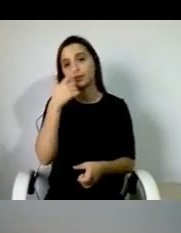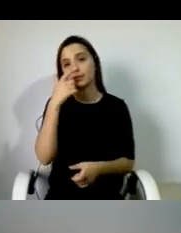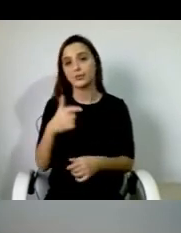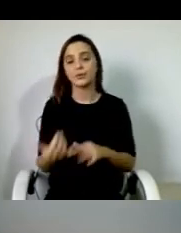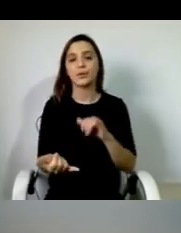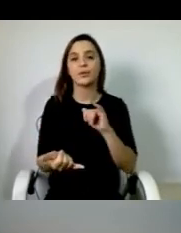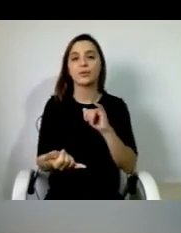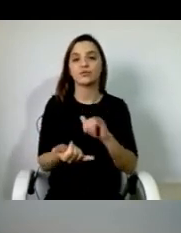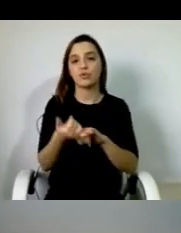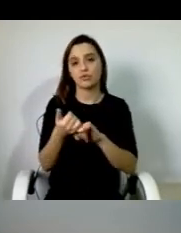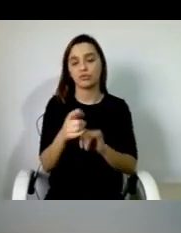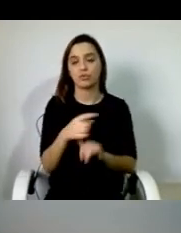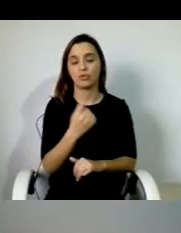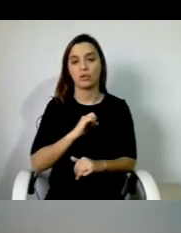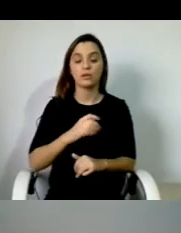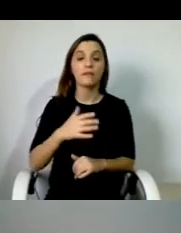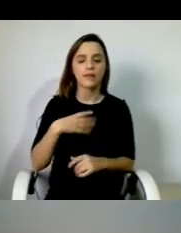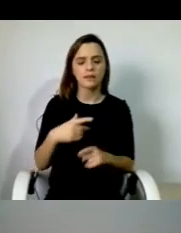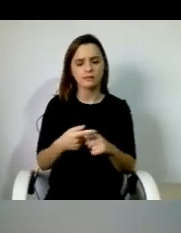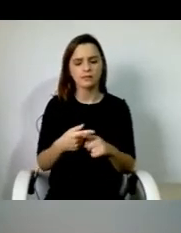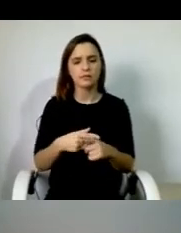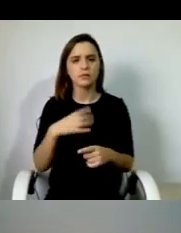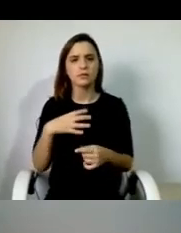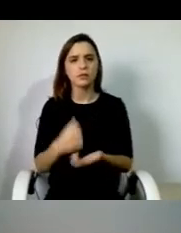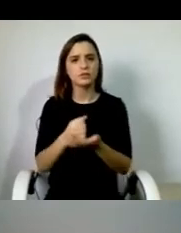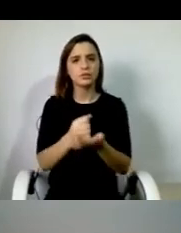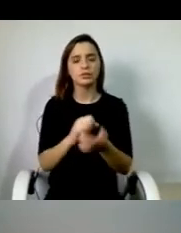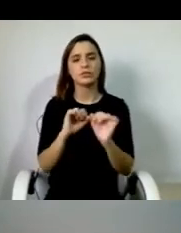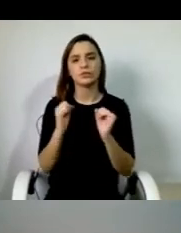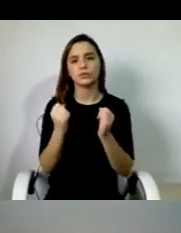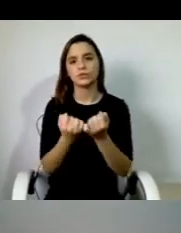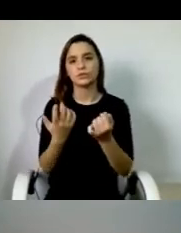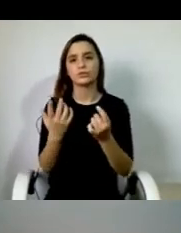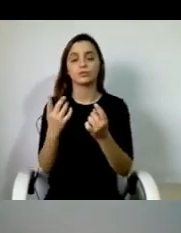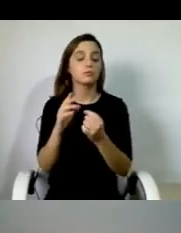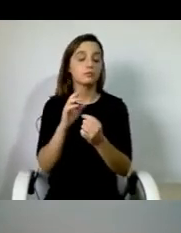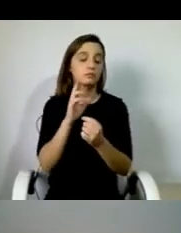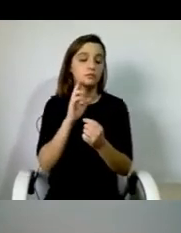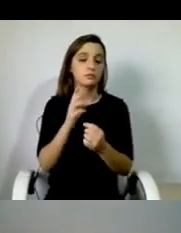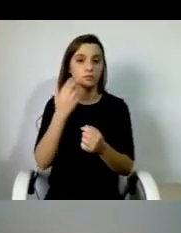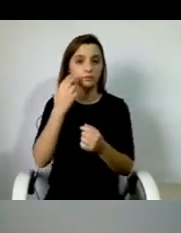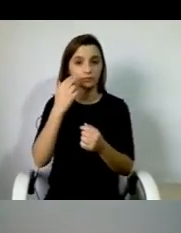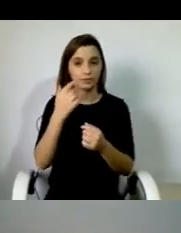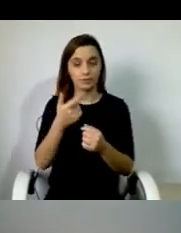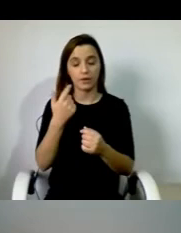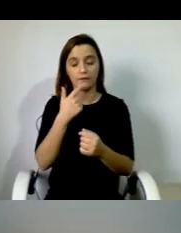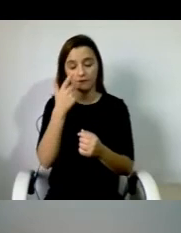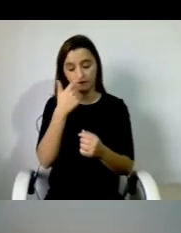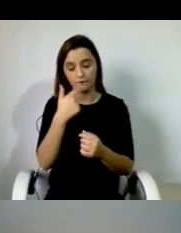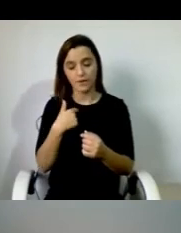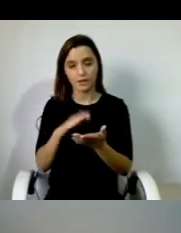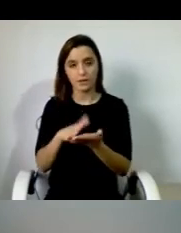interesse no serviço de assistência pessoal, atual, nós tínhamos uma ficha, o nosso sistema obrigava a